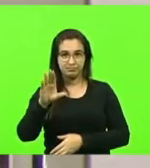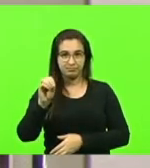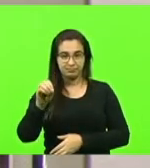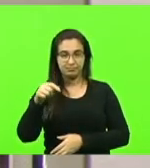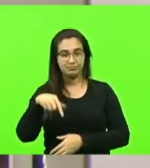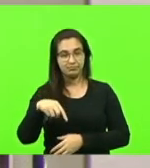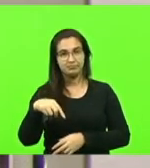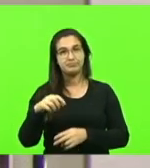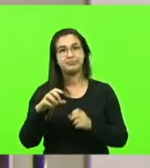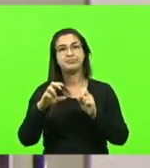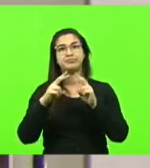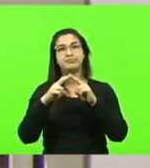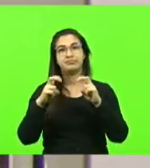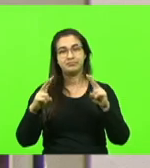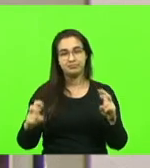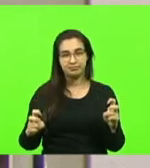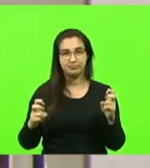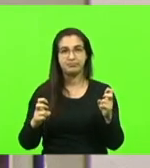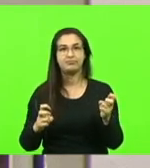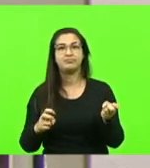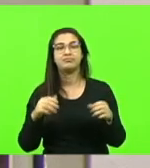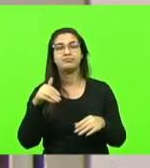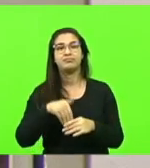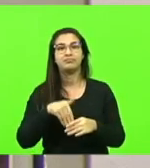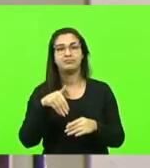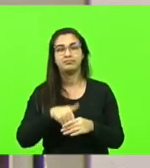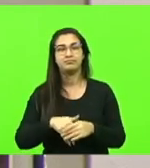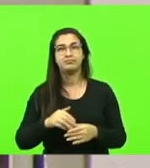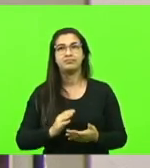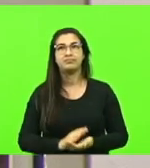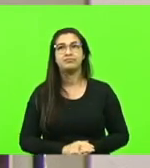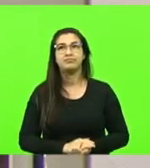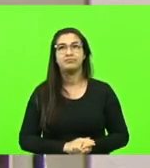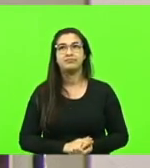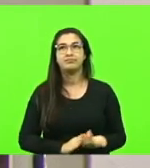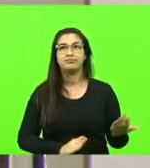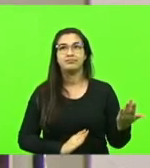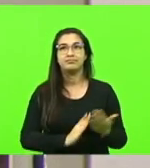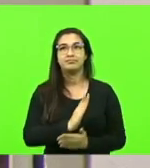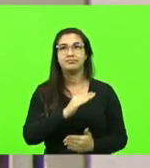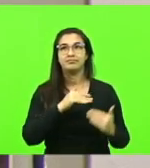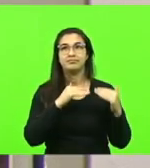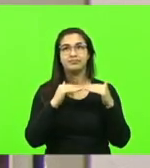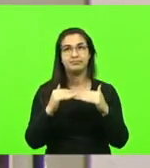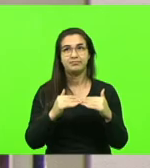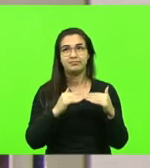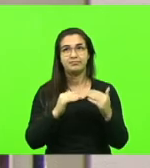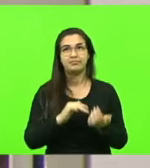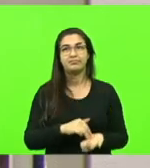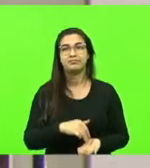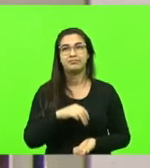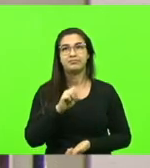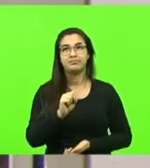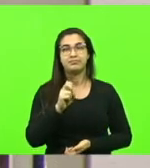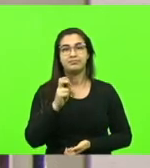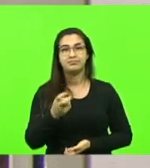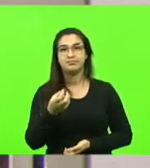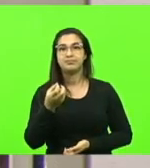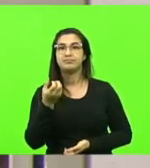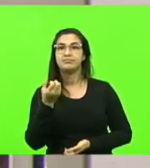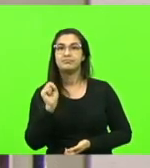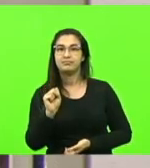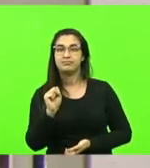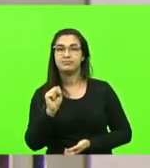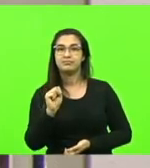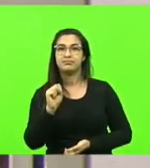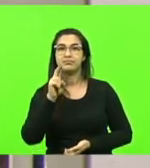Não havendo quem queira discutir, em votação. Deputados que aprovam, permaneça como se encontra. Aprovado por unanimidade. Moção 858, ator deputado Ivan